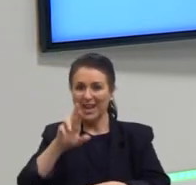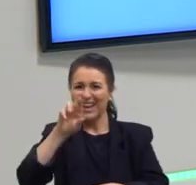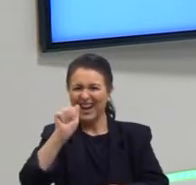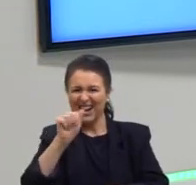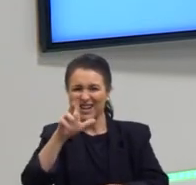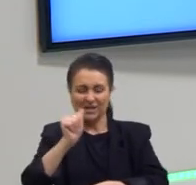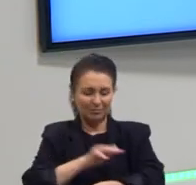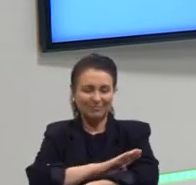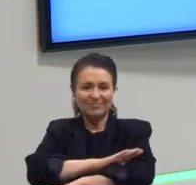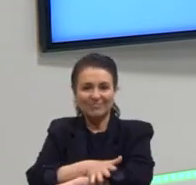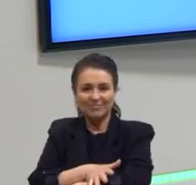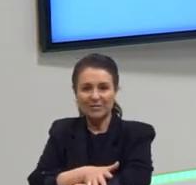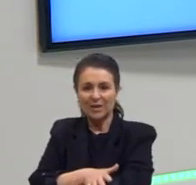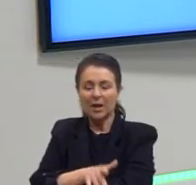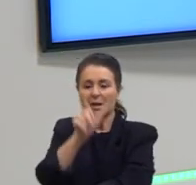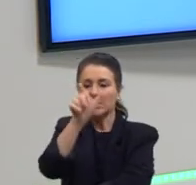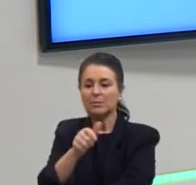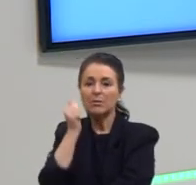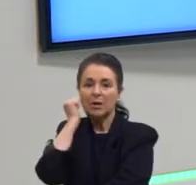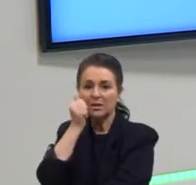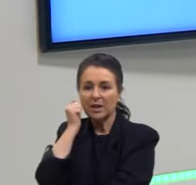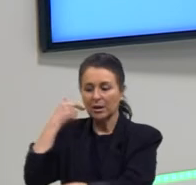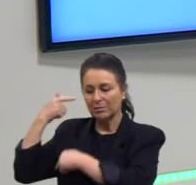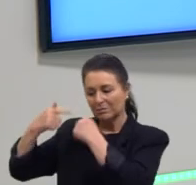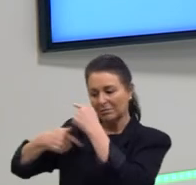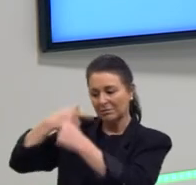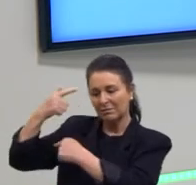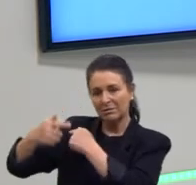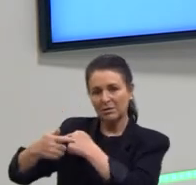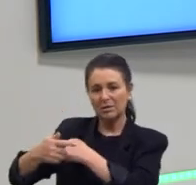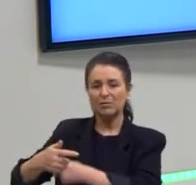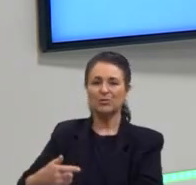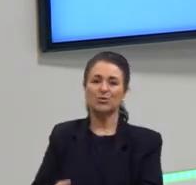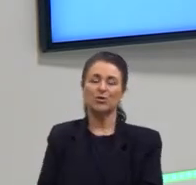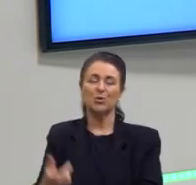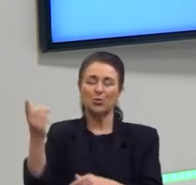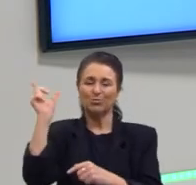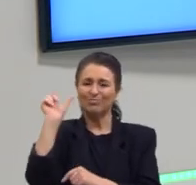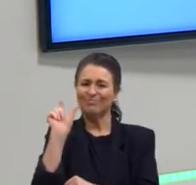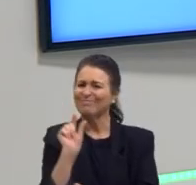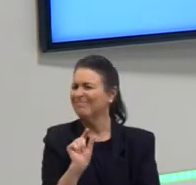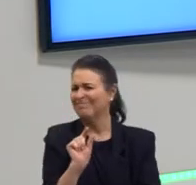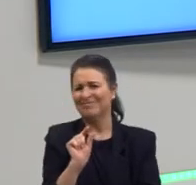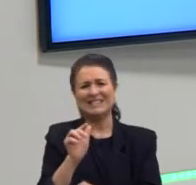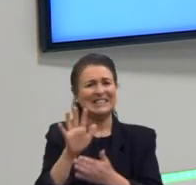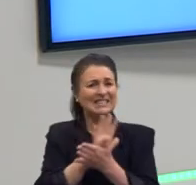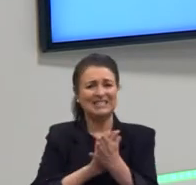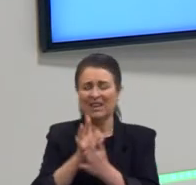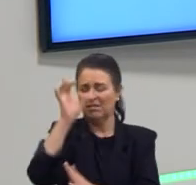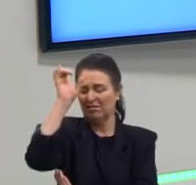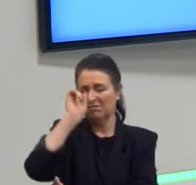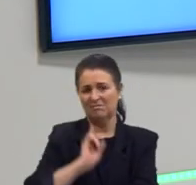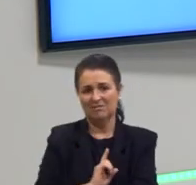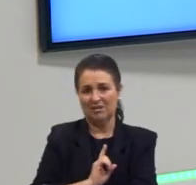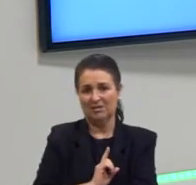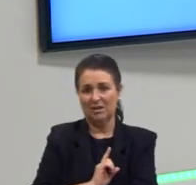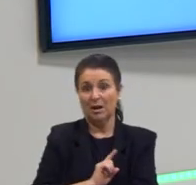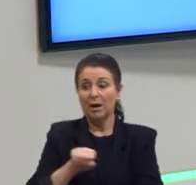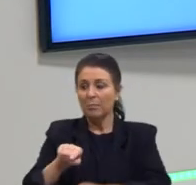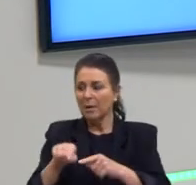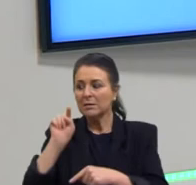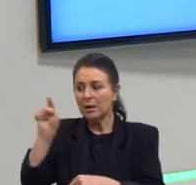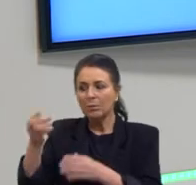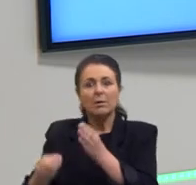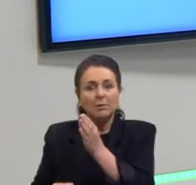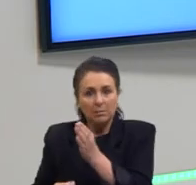negras e seus descendentes eram as que tinham menos direitos. E a gente tem que lembrar que eles eram os originários